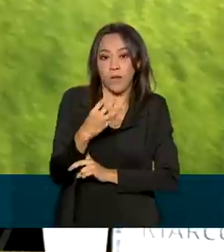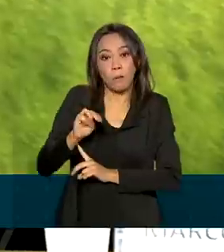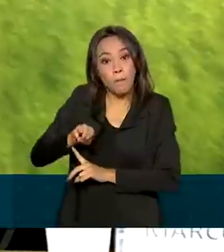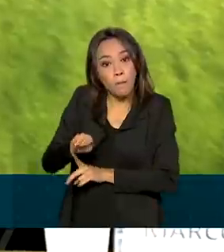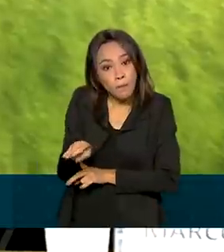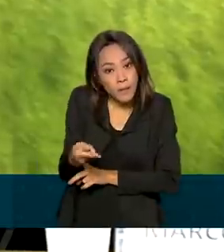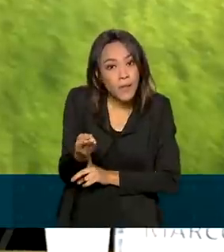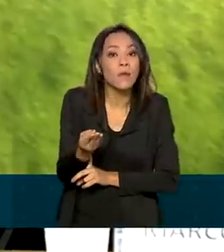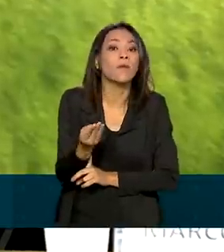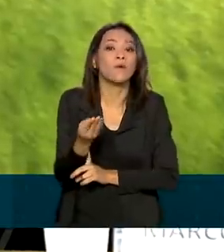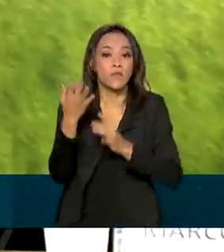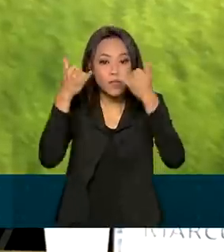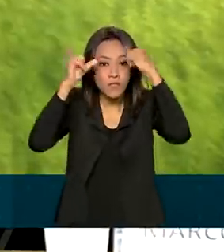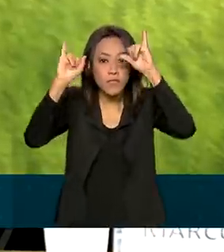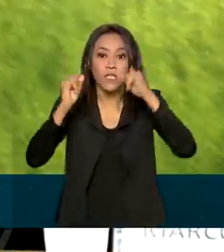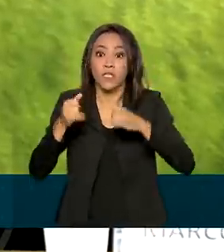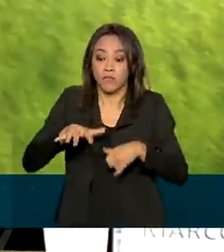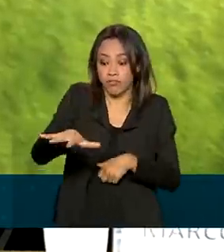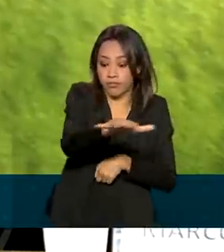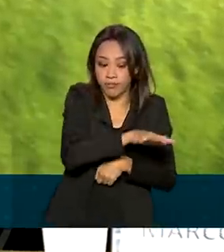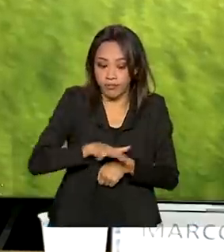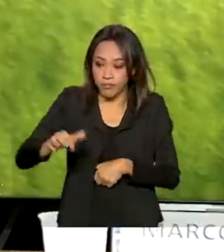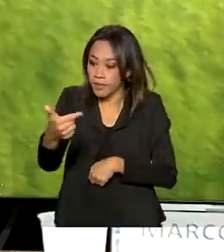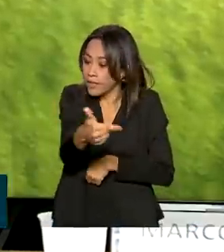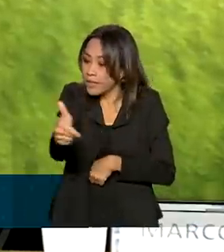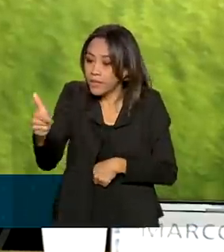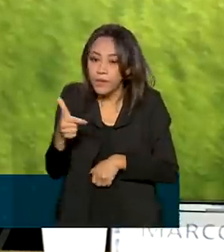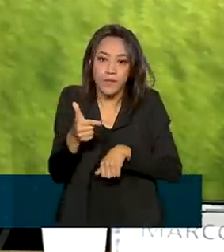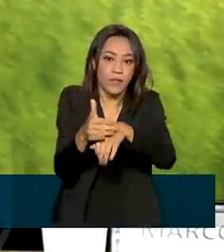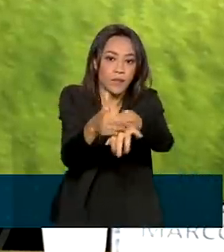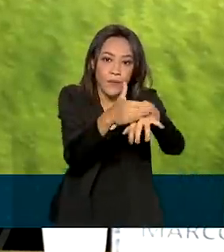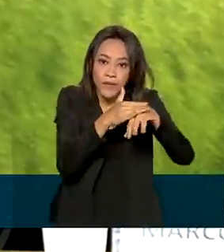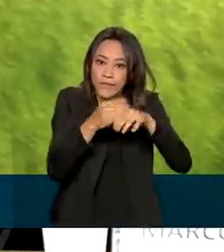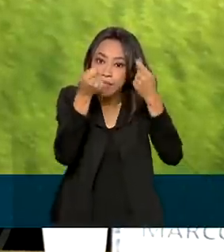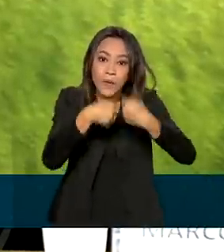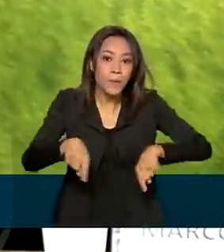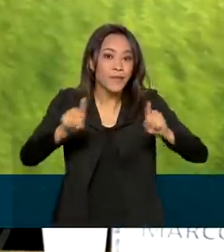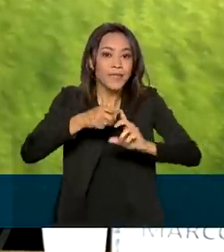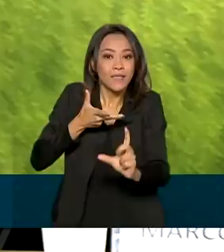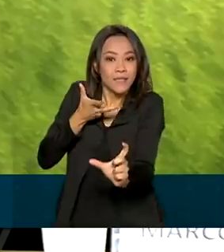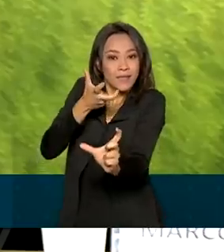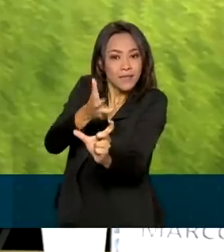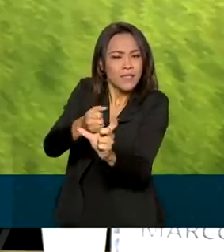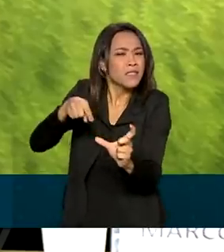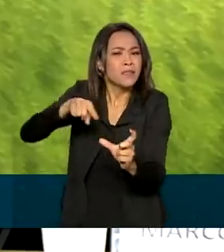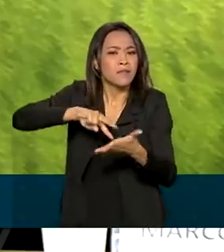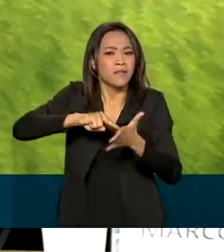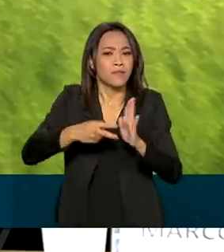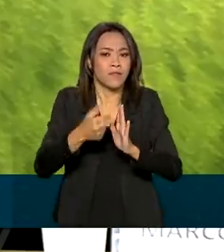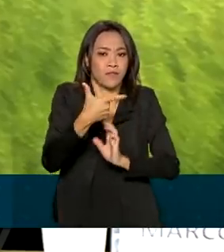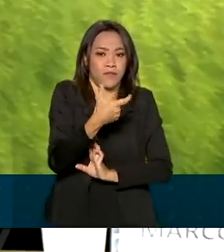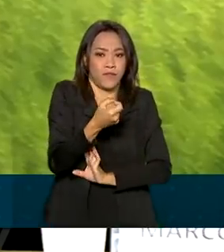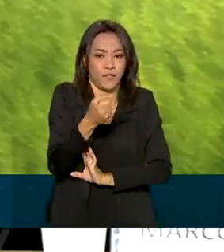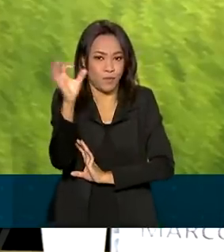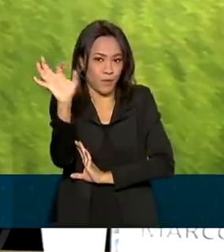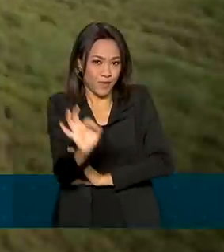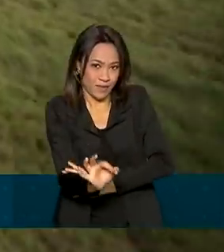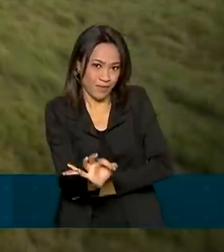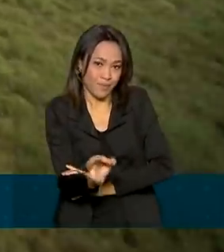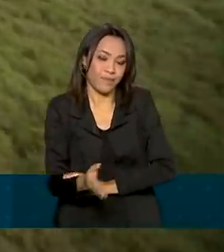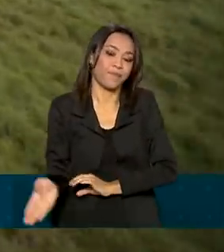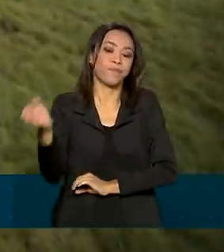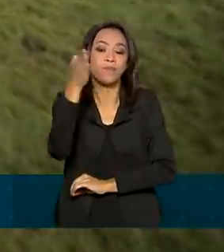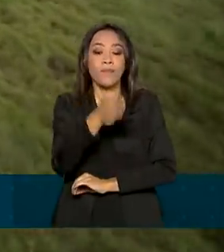em áreas livres de febre aftosa sem vacinação, o que corresponde a 20% do nosso rebanho, bovino.